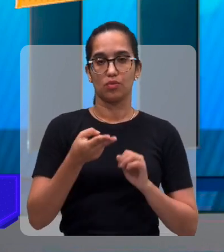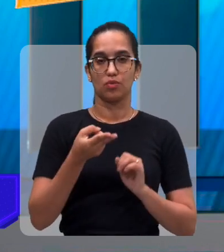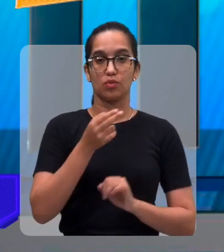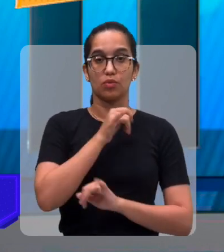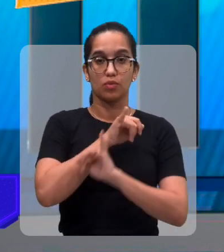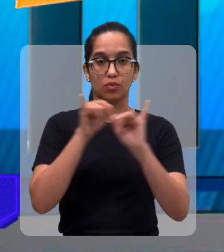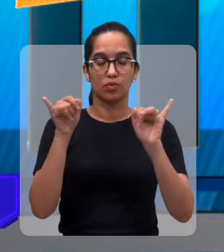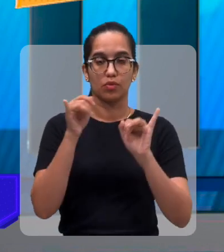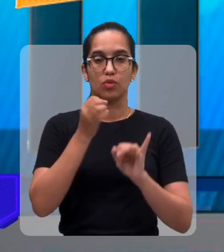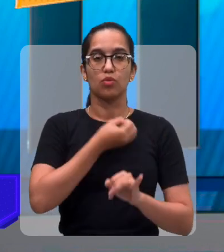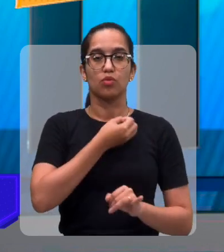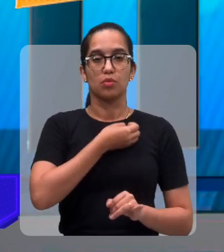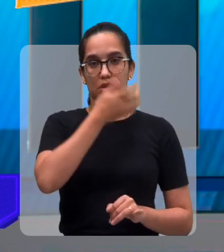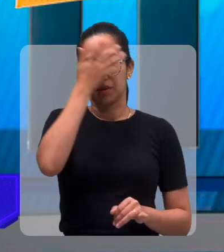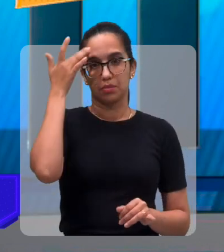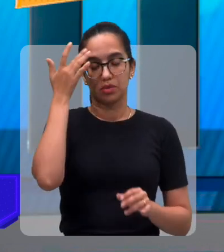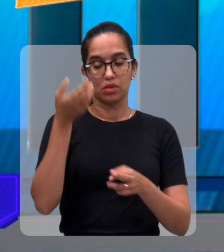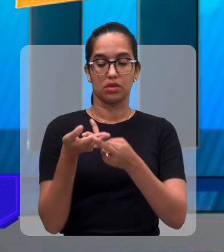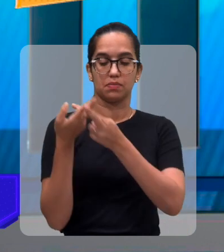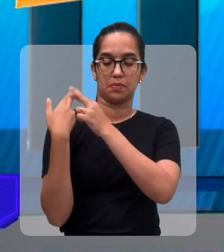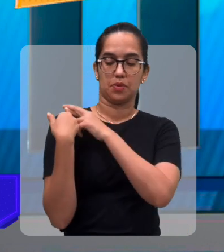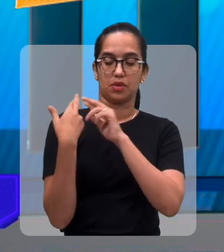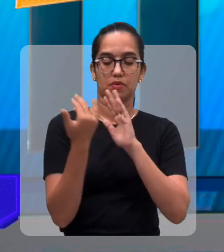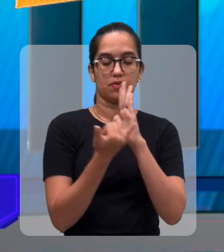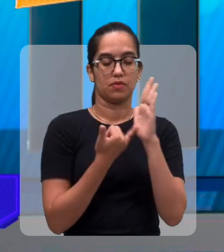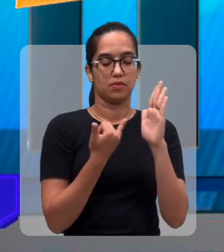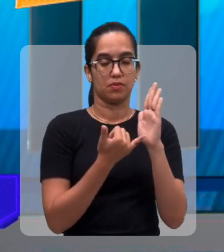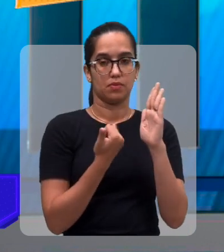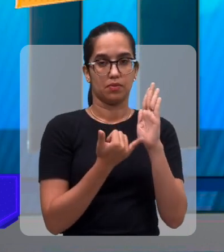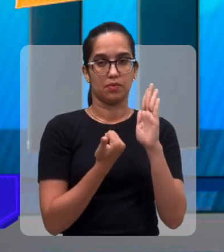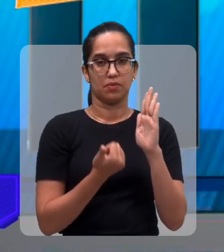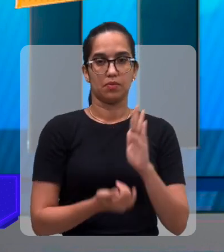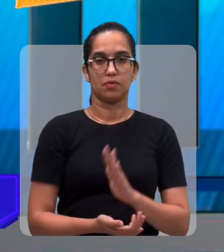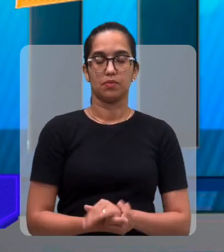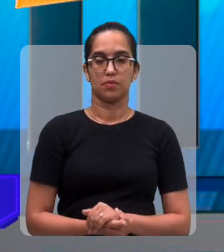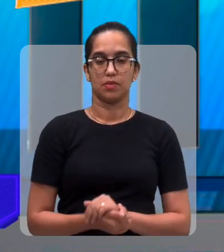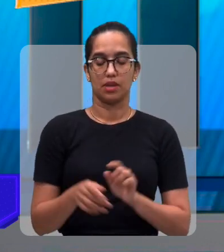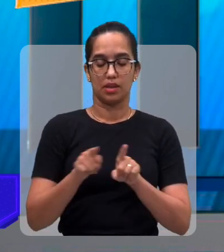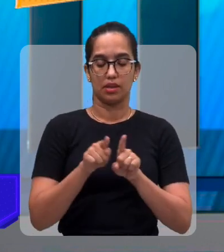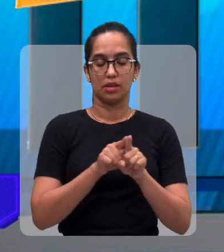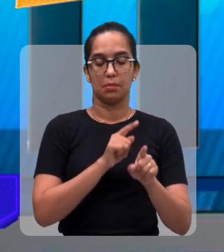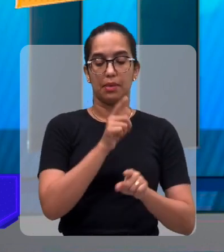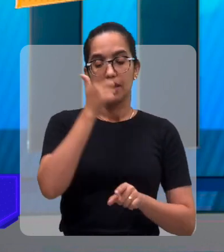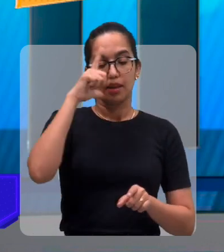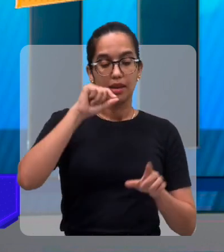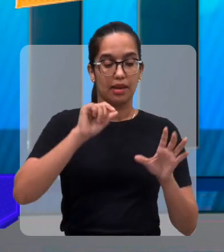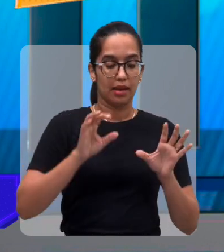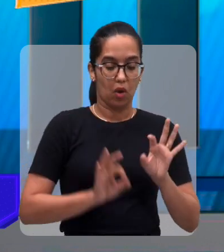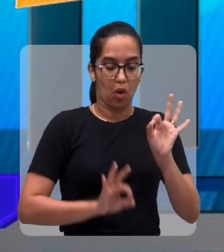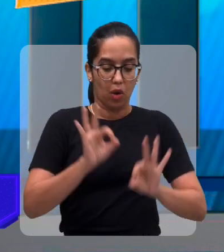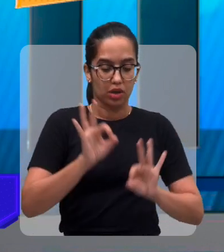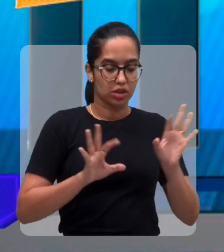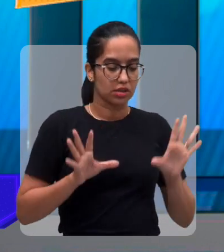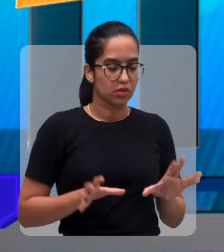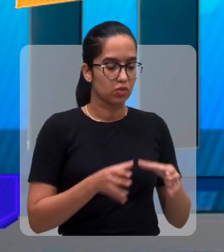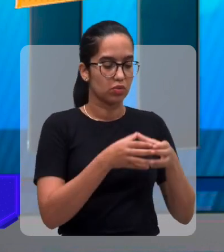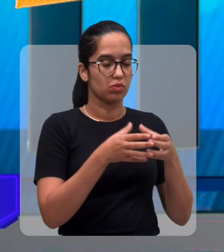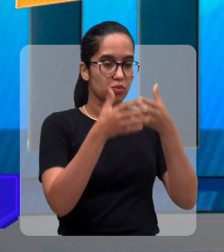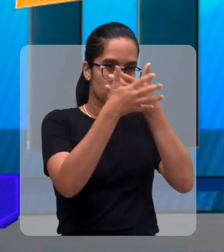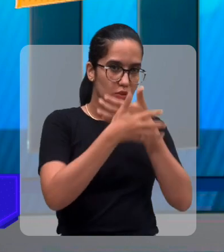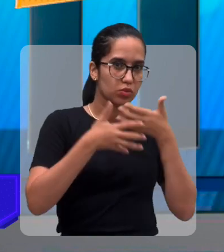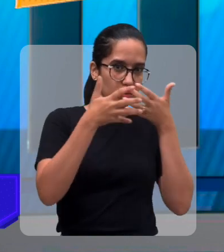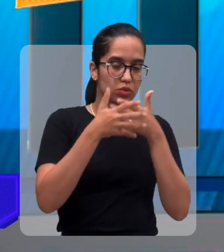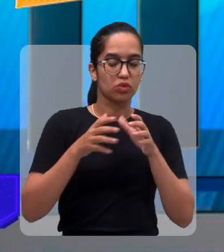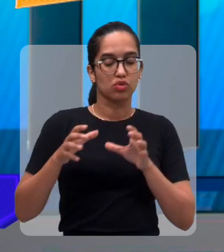do produtor, da pessoa que está à frente da classificação dos músicos, da organização da